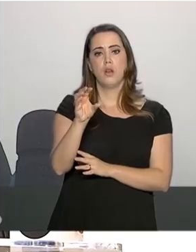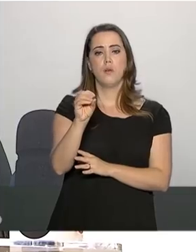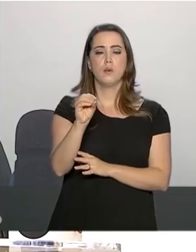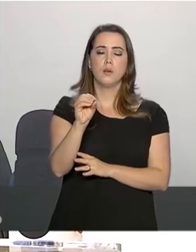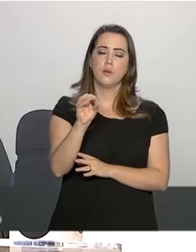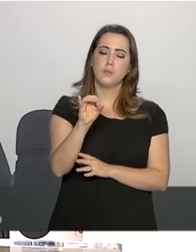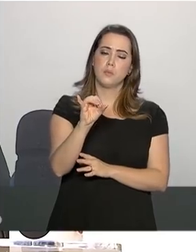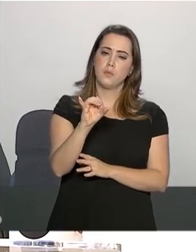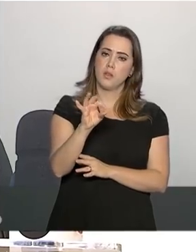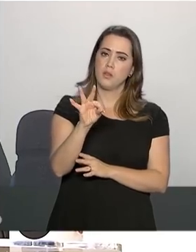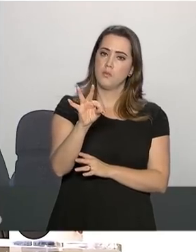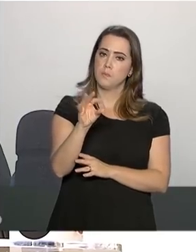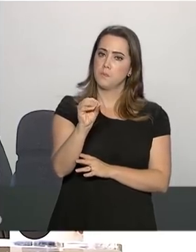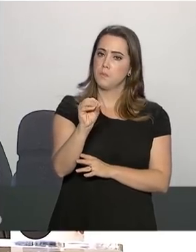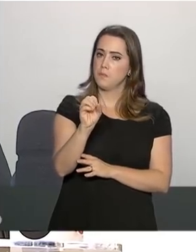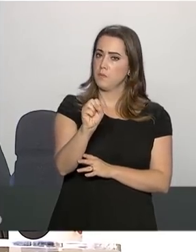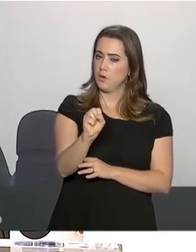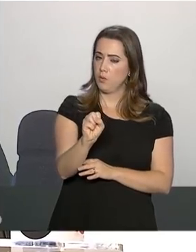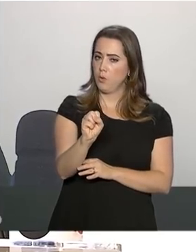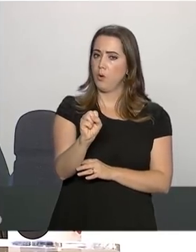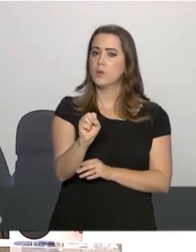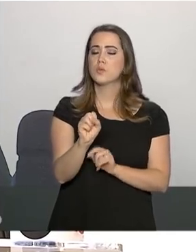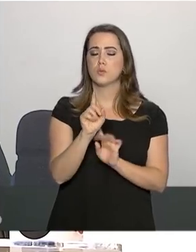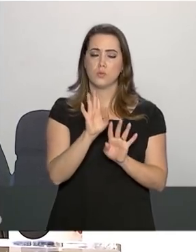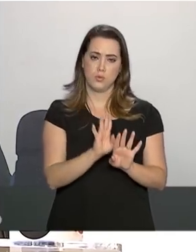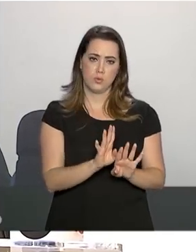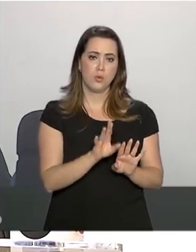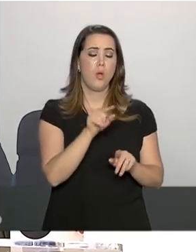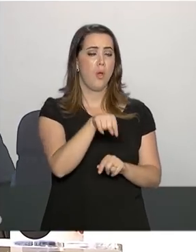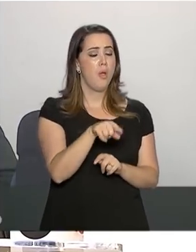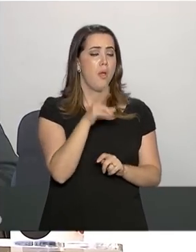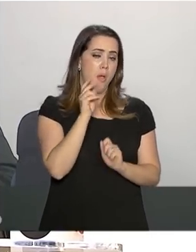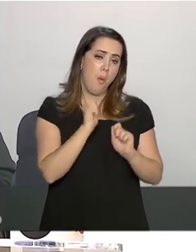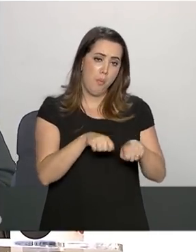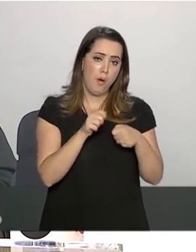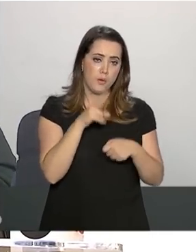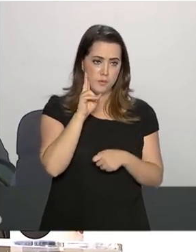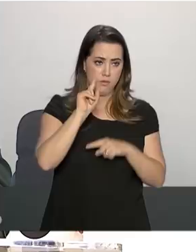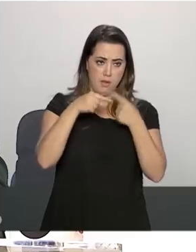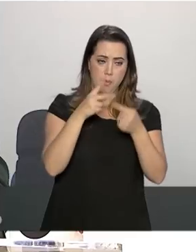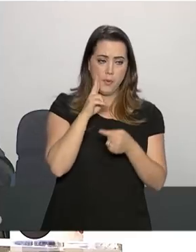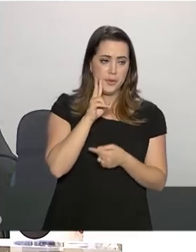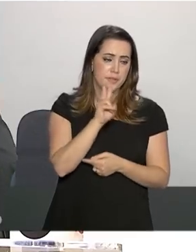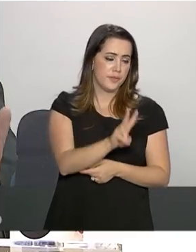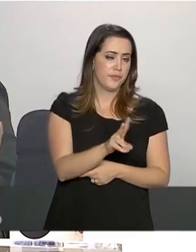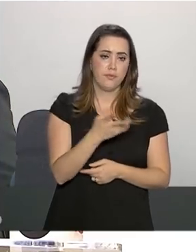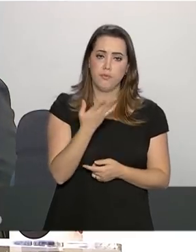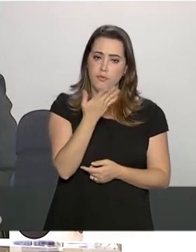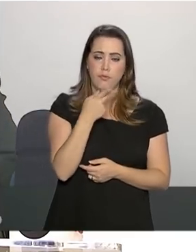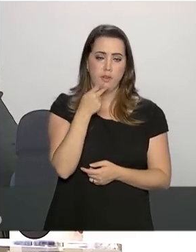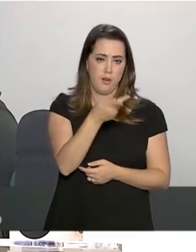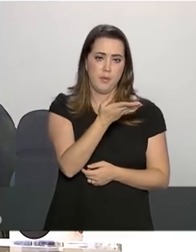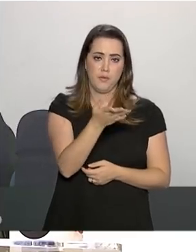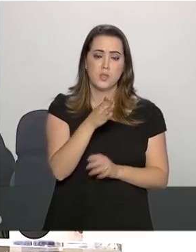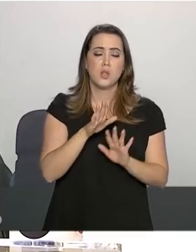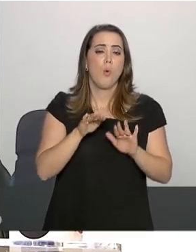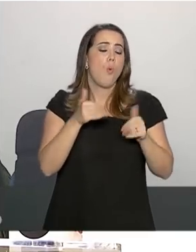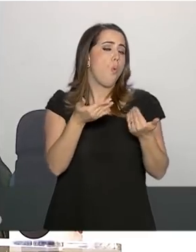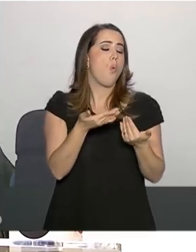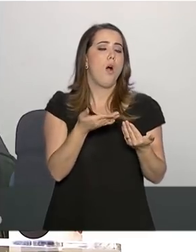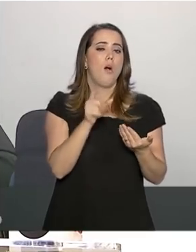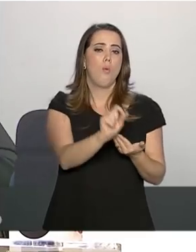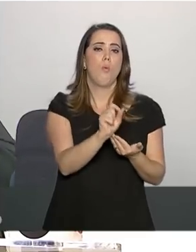você a informação sobre, especialmente, qual dos exames melhoraram. Mas não adianta pontuar um exame e outro. Então, é um